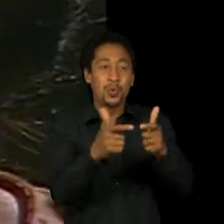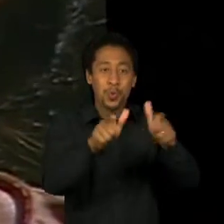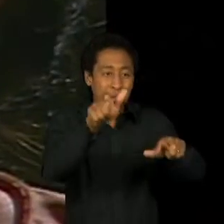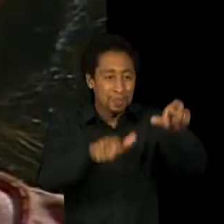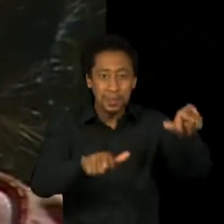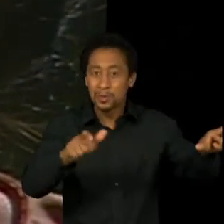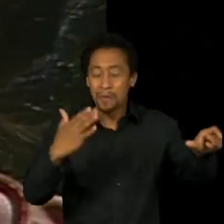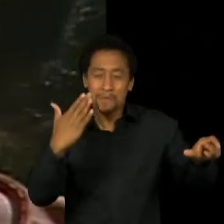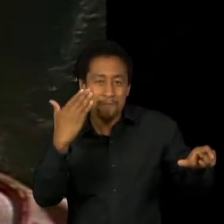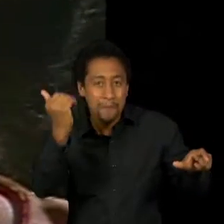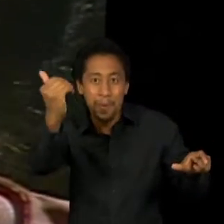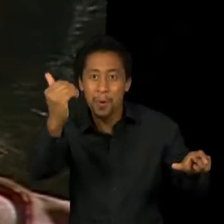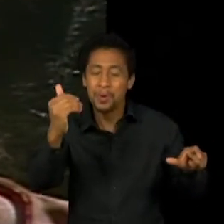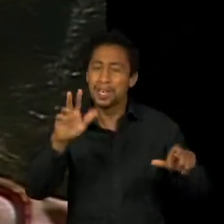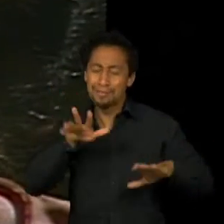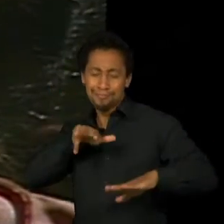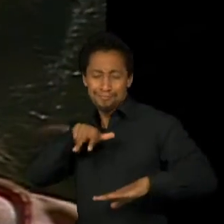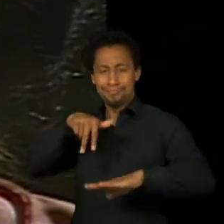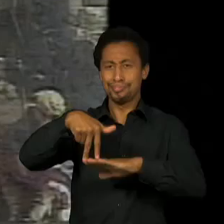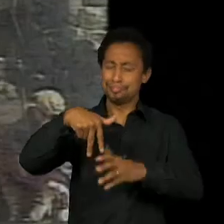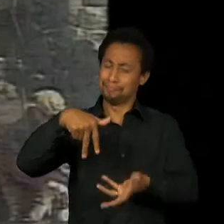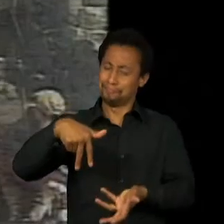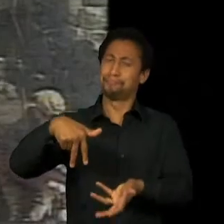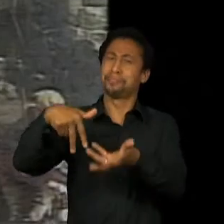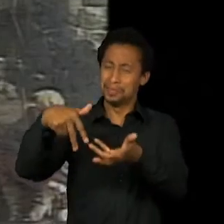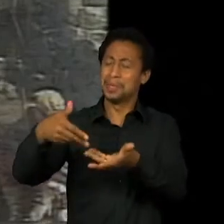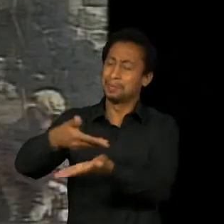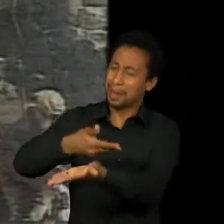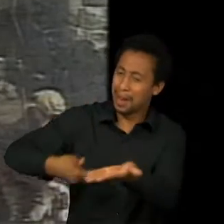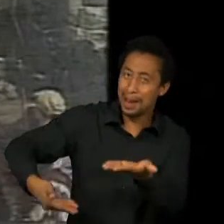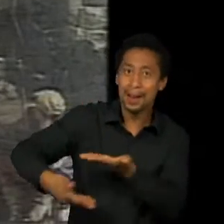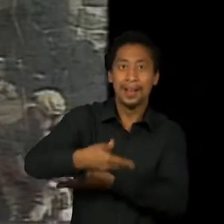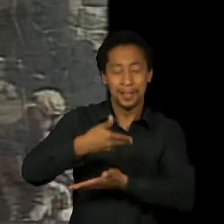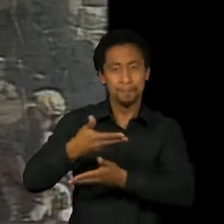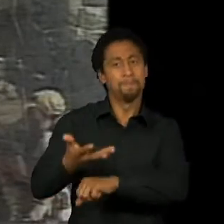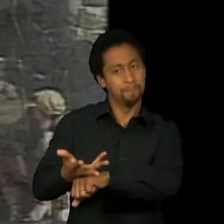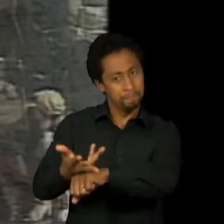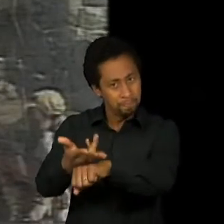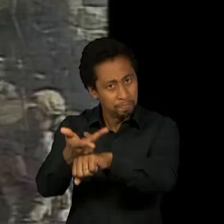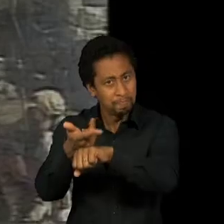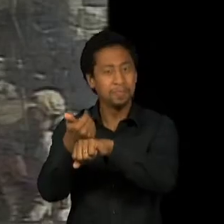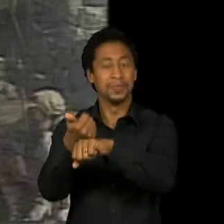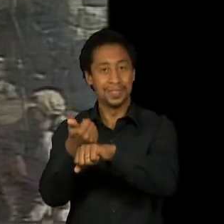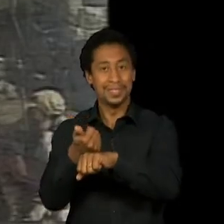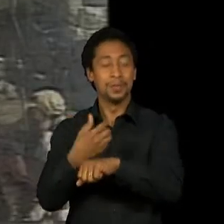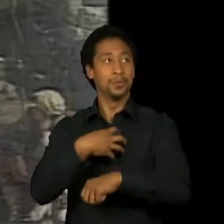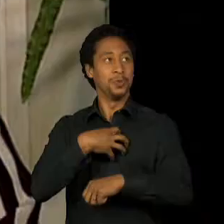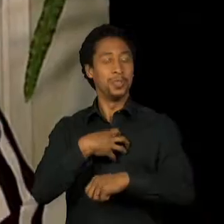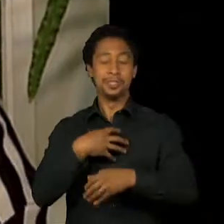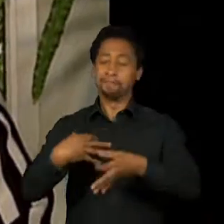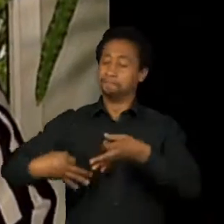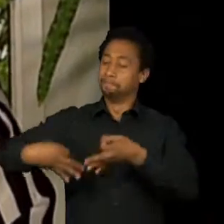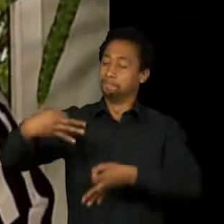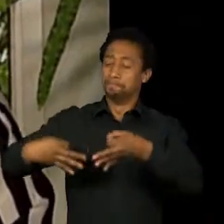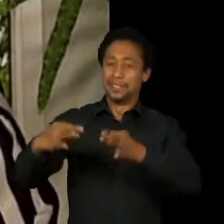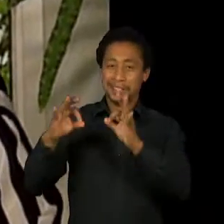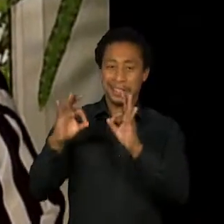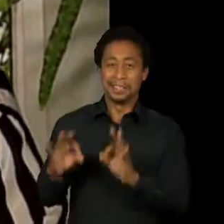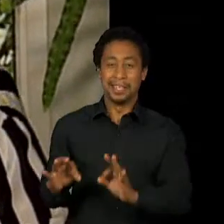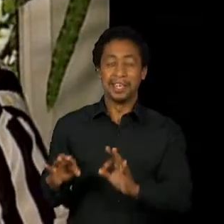unanimidade entre os colegas de trabalho, por seu enorme talento, seu senso de justiça e sua